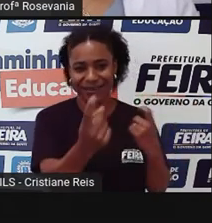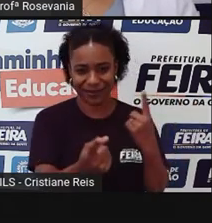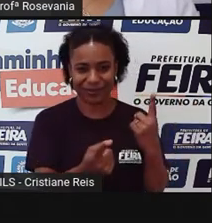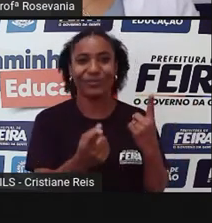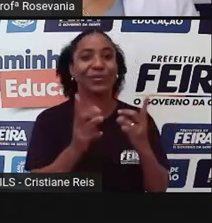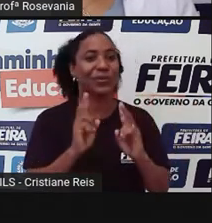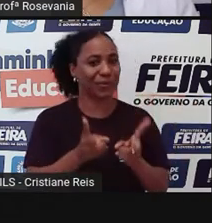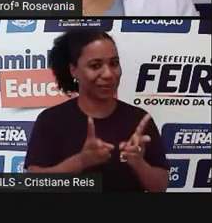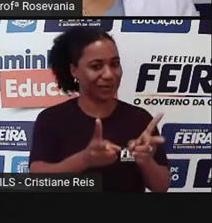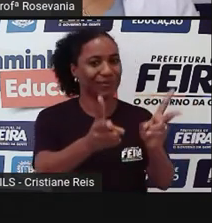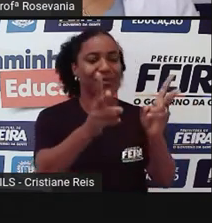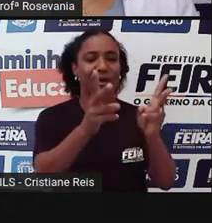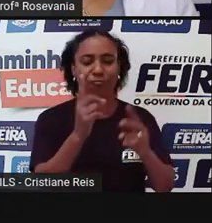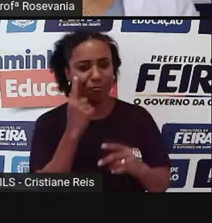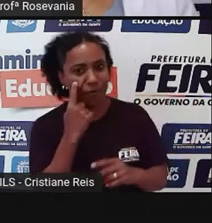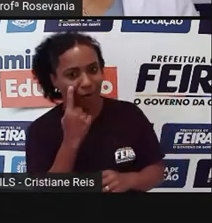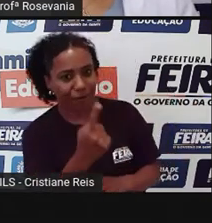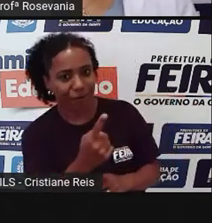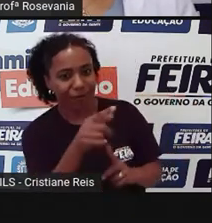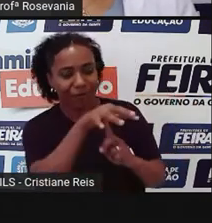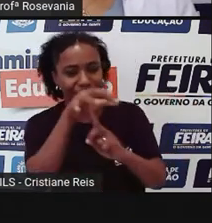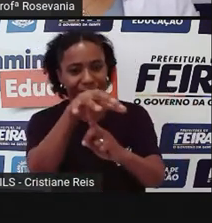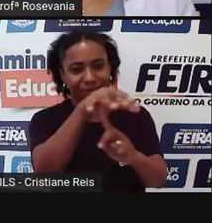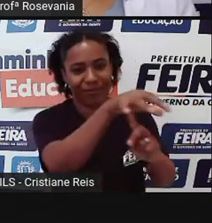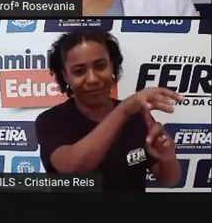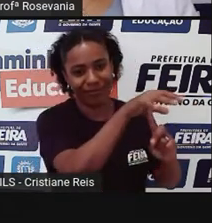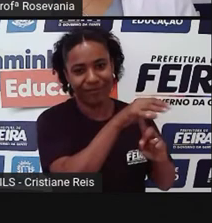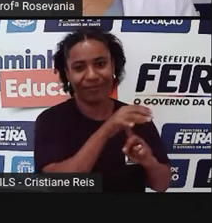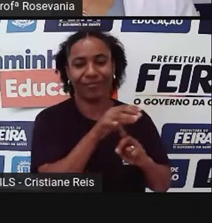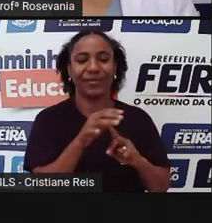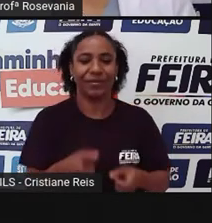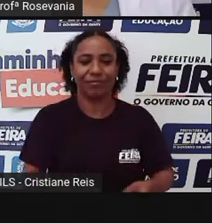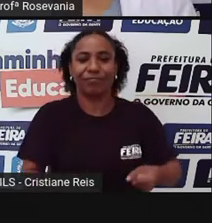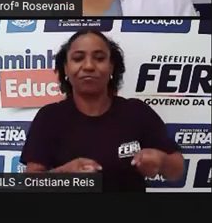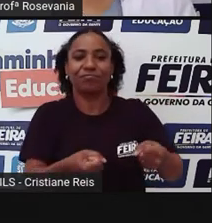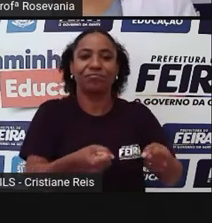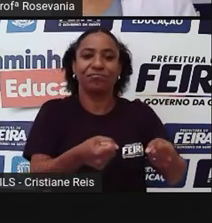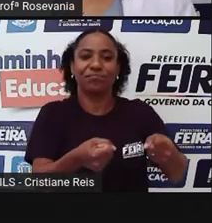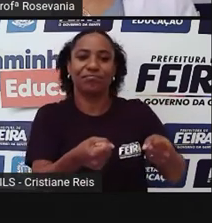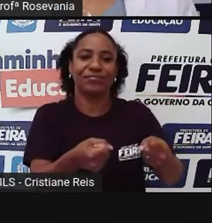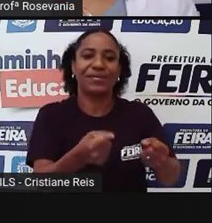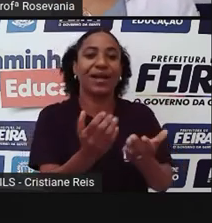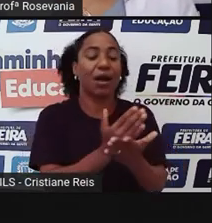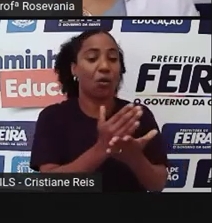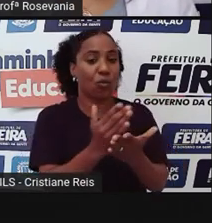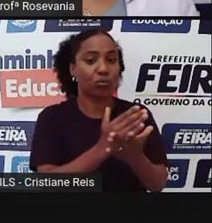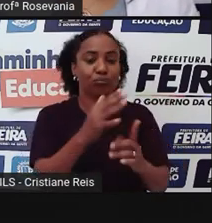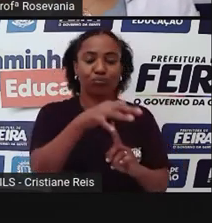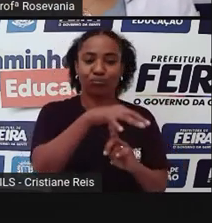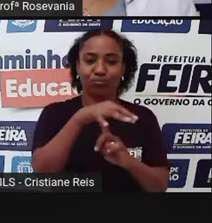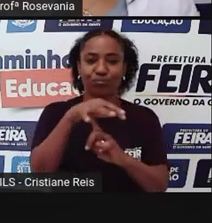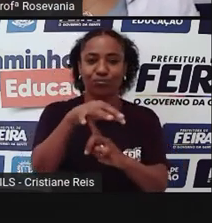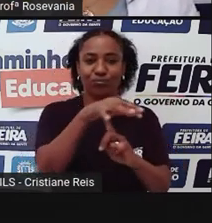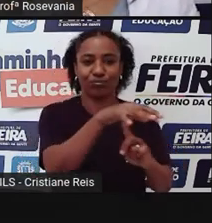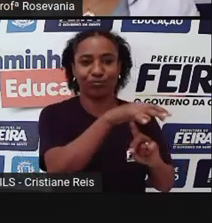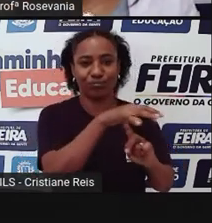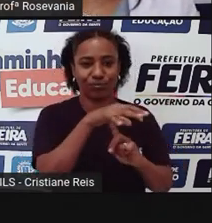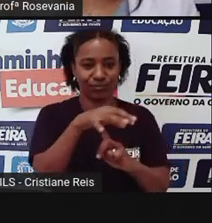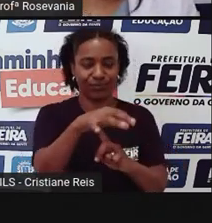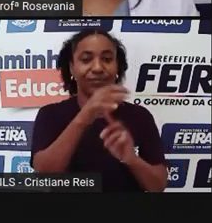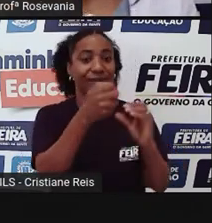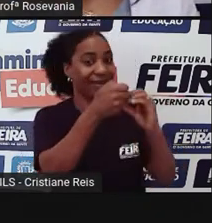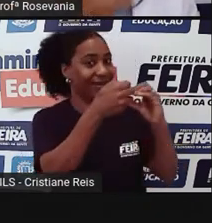ainda a gente encontra os vendedores ambulantes dos carrinhos de mão e algumas barraquinhas. É uma característica